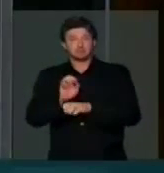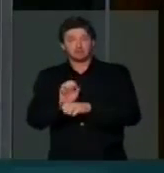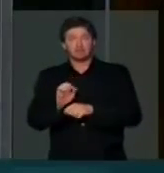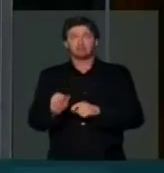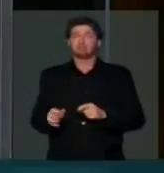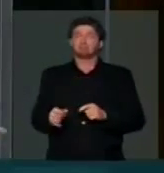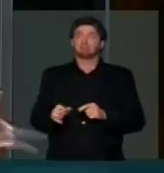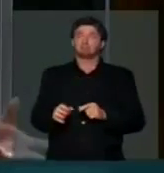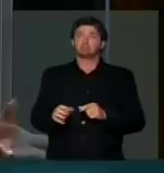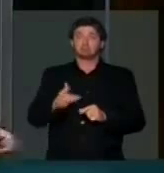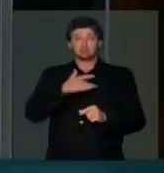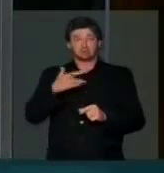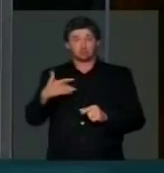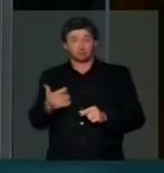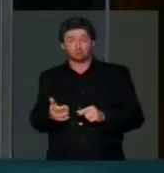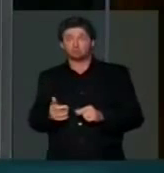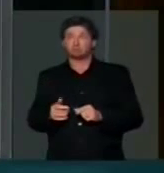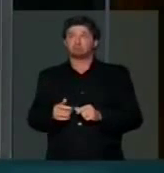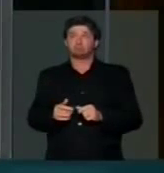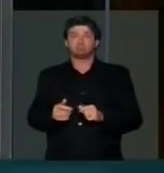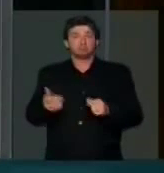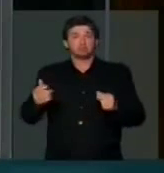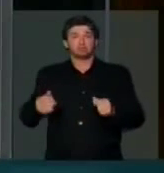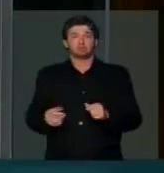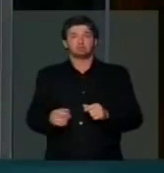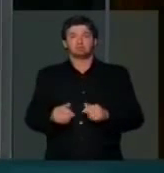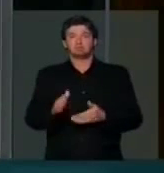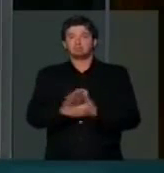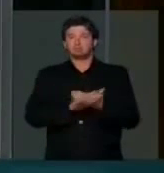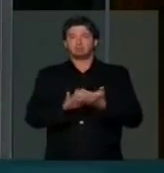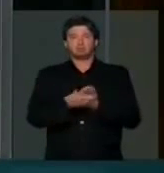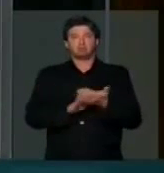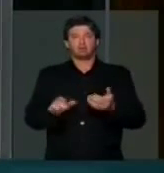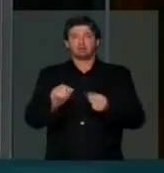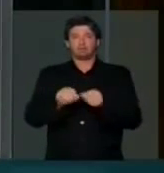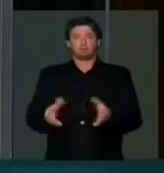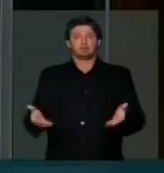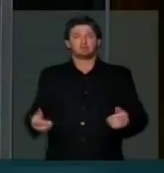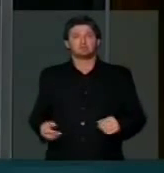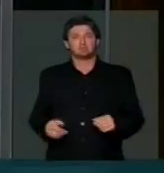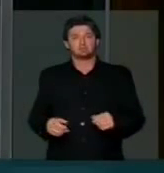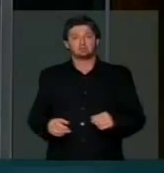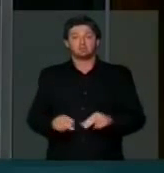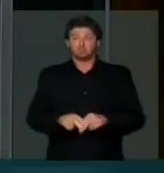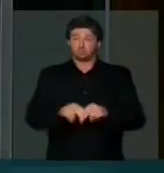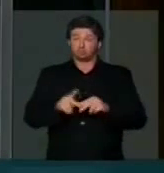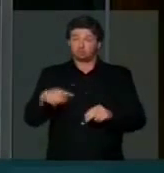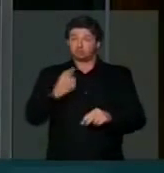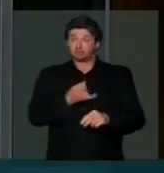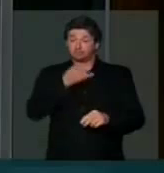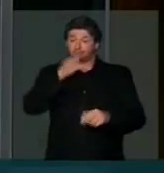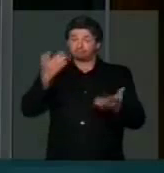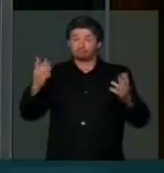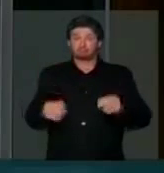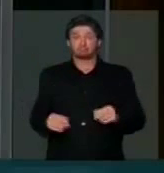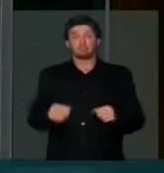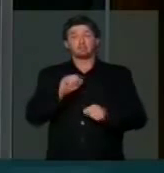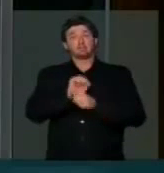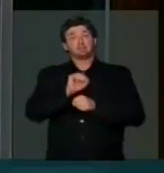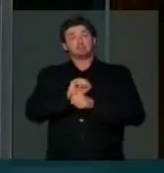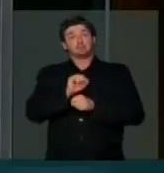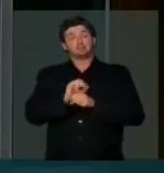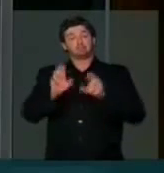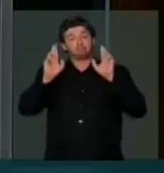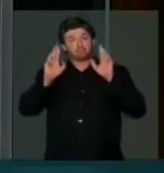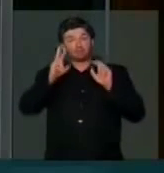brasileiros, a saúde brasileira, pois nada disso foi contemplado, Sr. Presidente. Por isso, nós lamentamos, esperamos